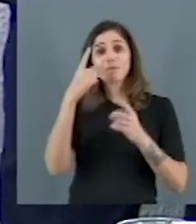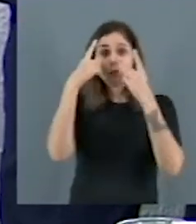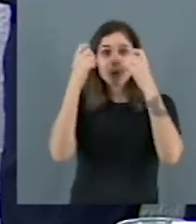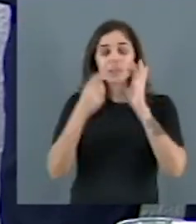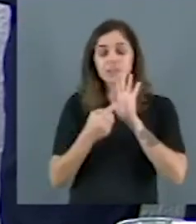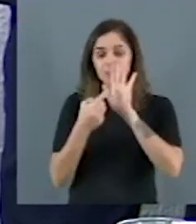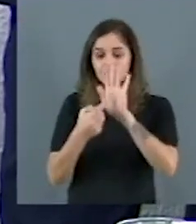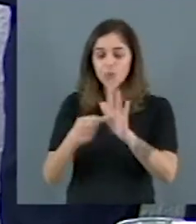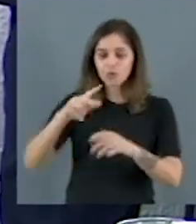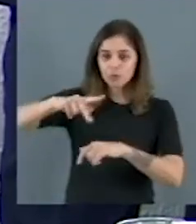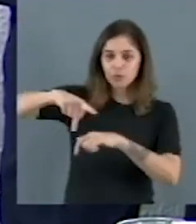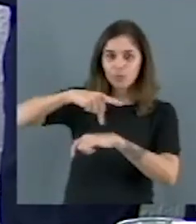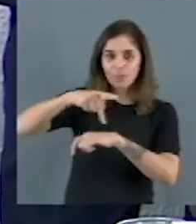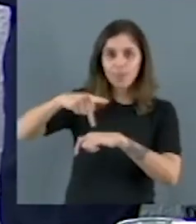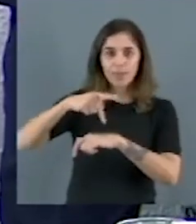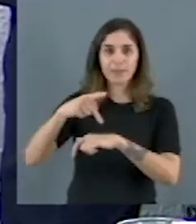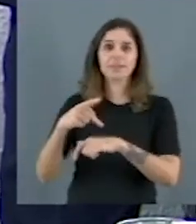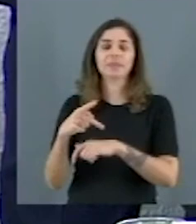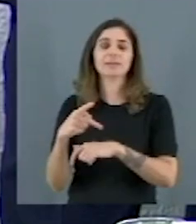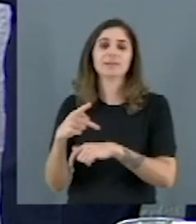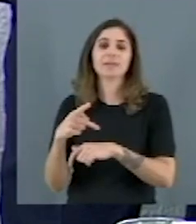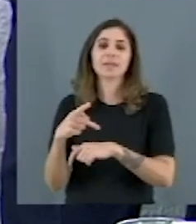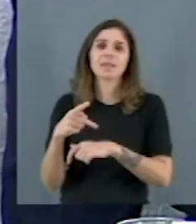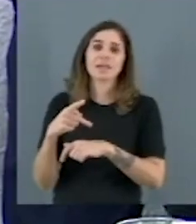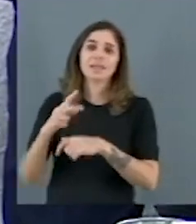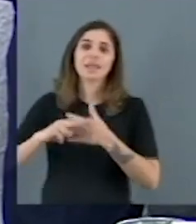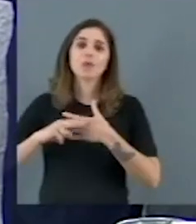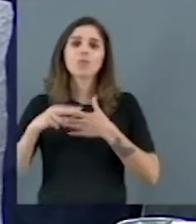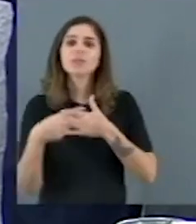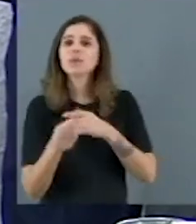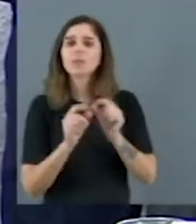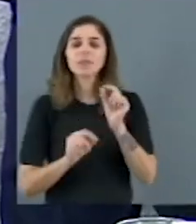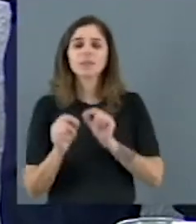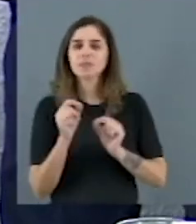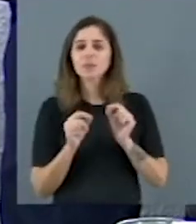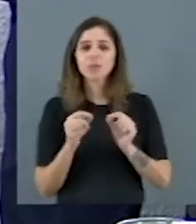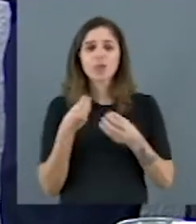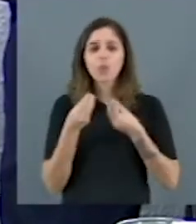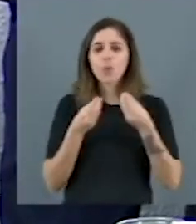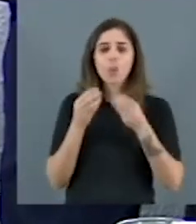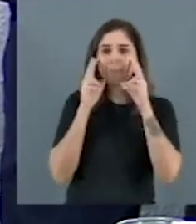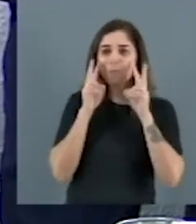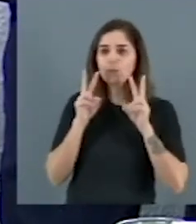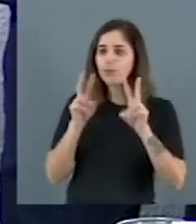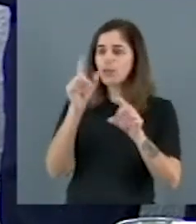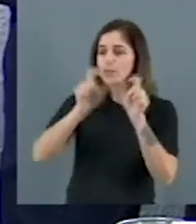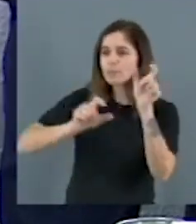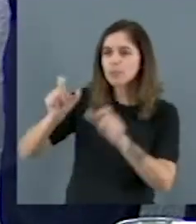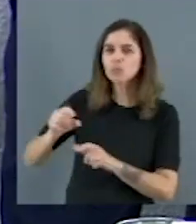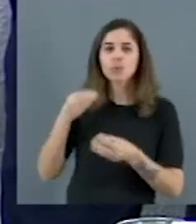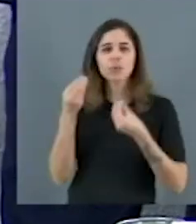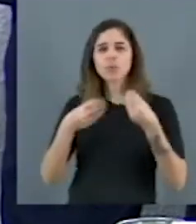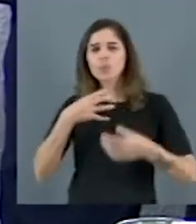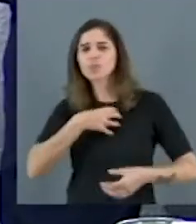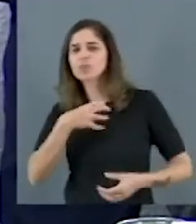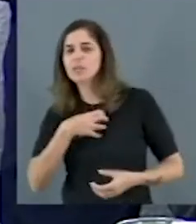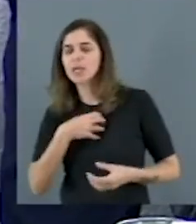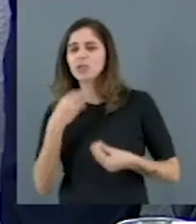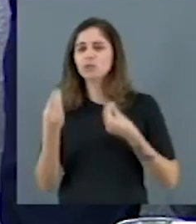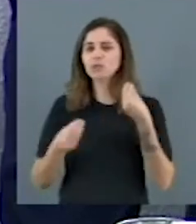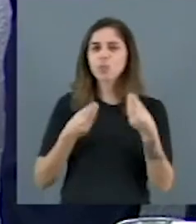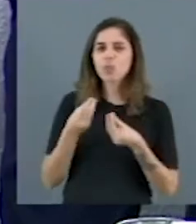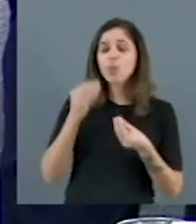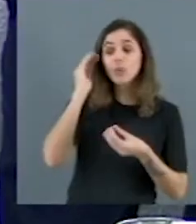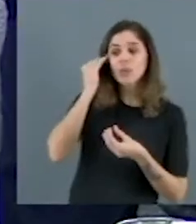adivinda dos nossos modos de olhar, dos nossos modos de sentir, dos nossos modos de entender quem é o outro e quanto